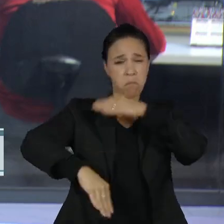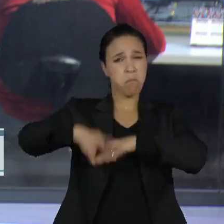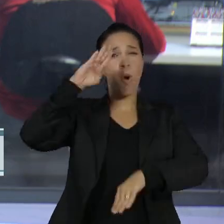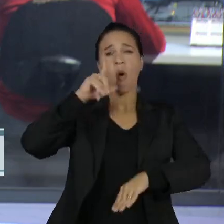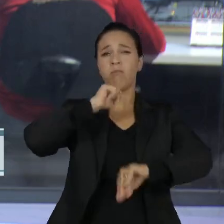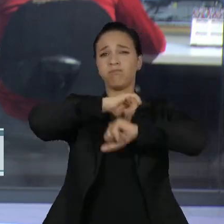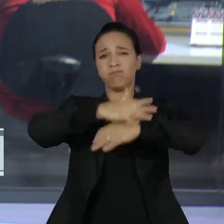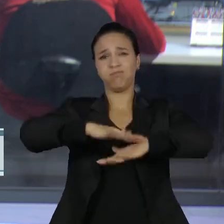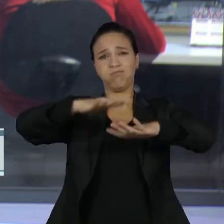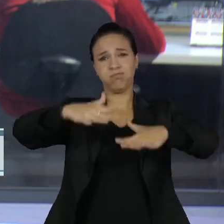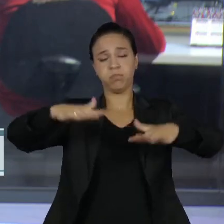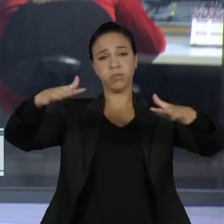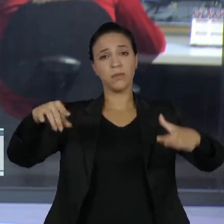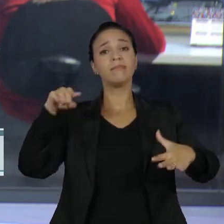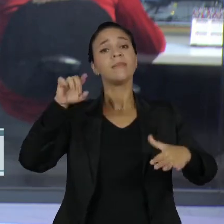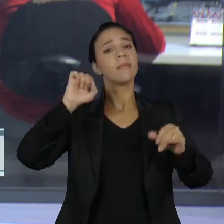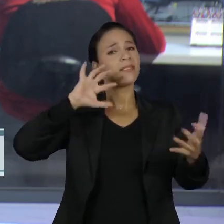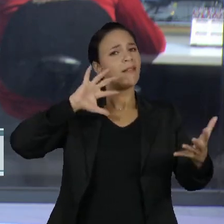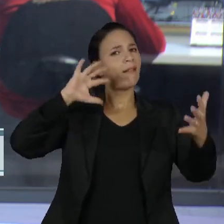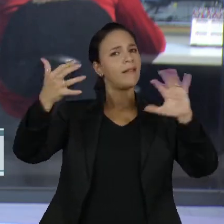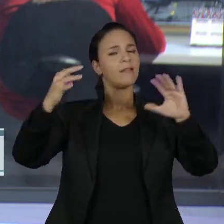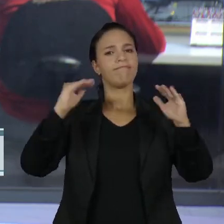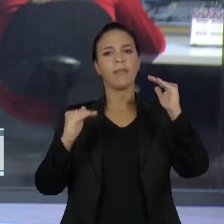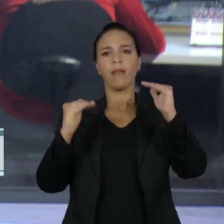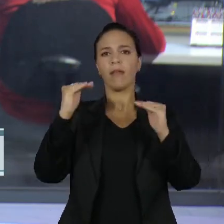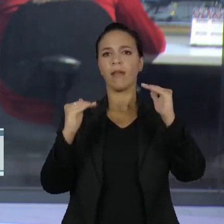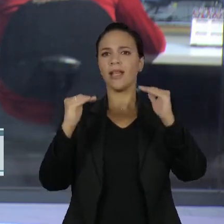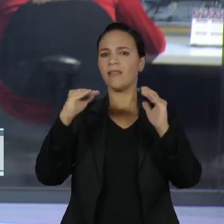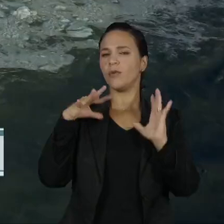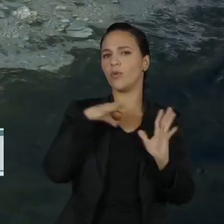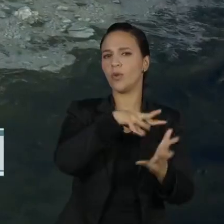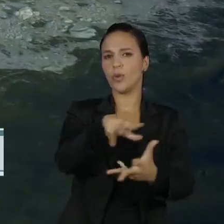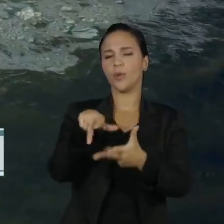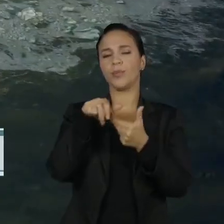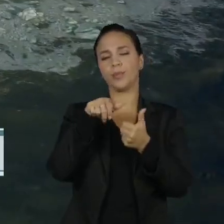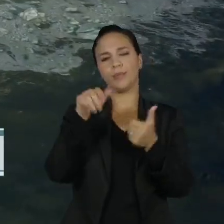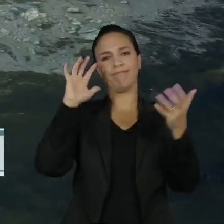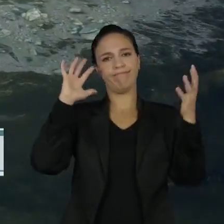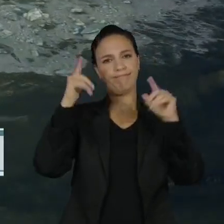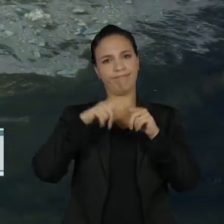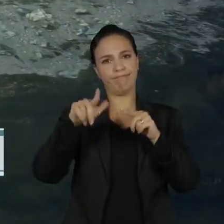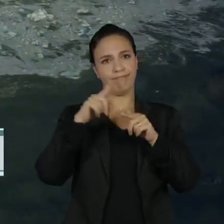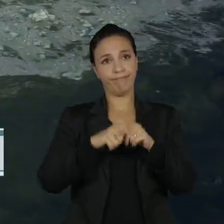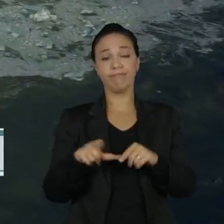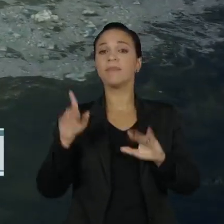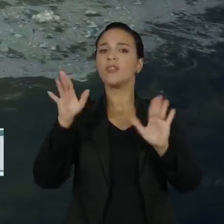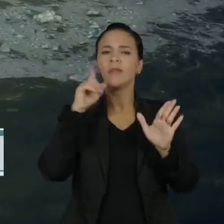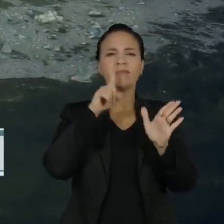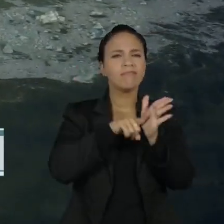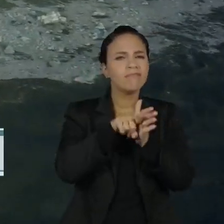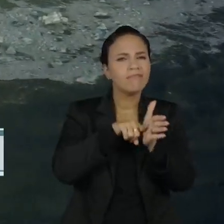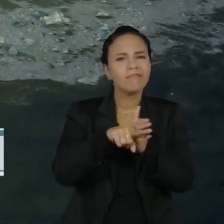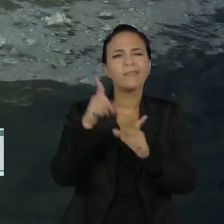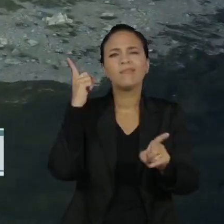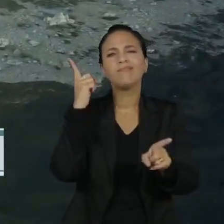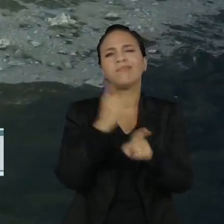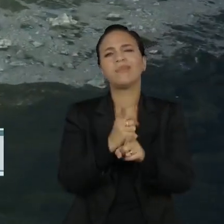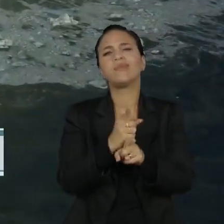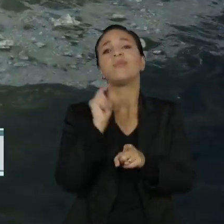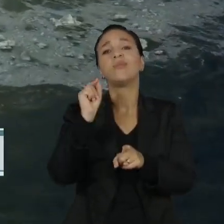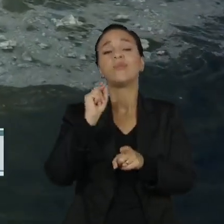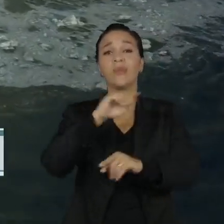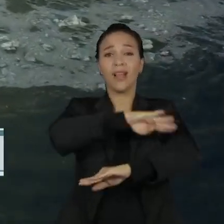oceanos, o que levaria a desequilíbrio climático global. Os cientistas já constataram há décadas que o